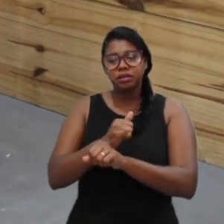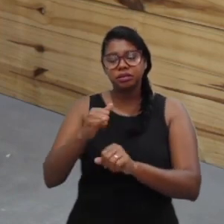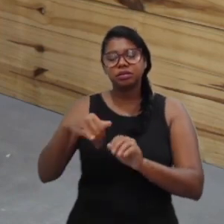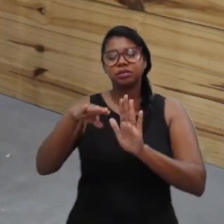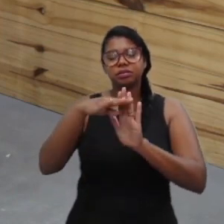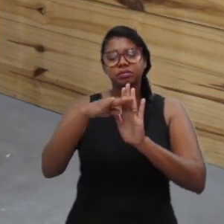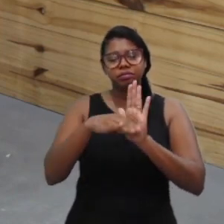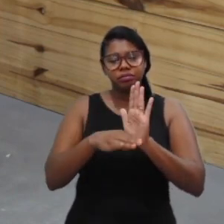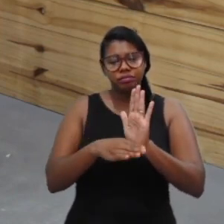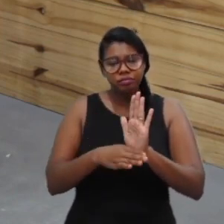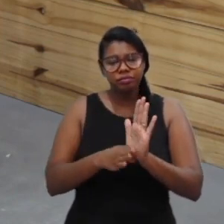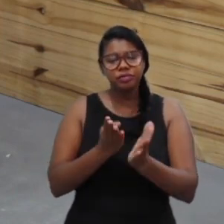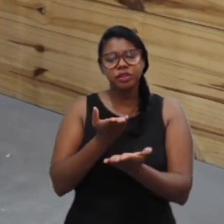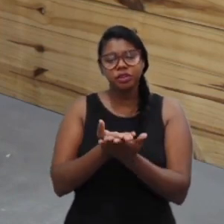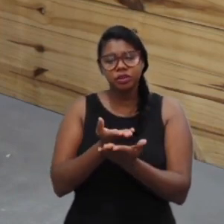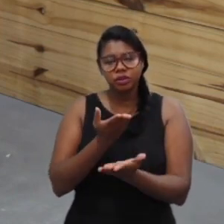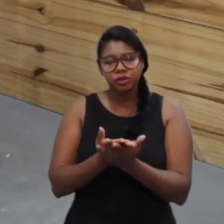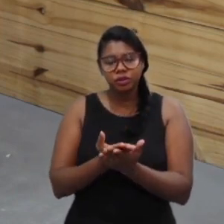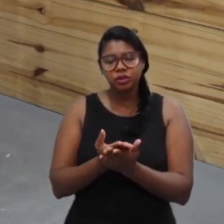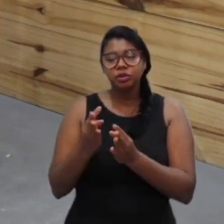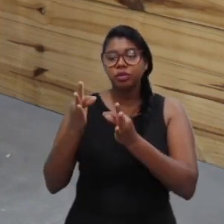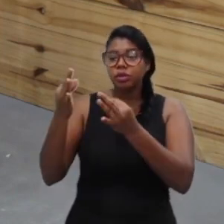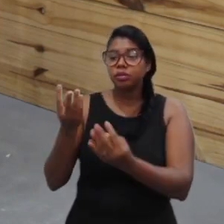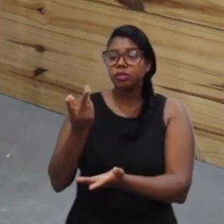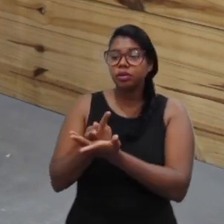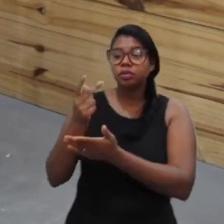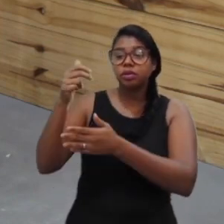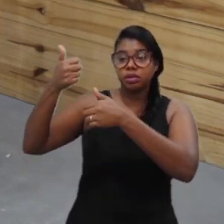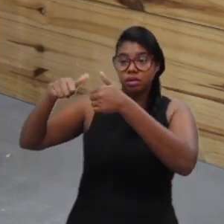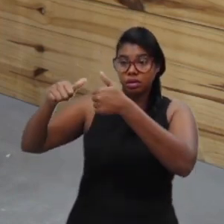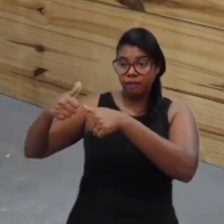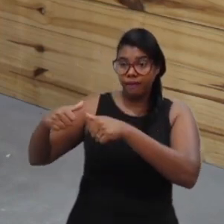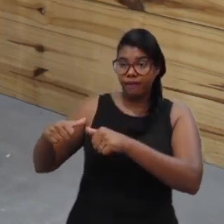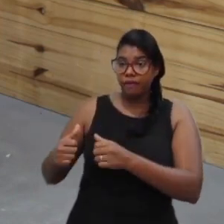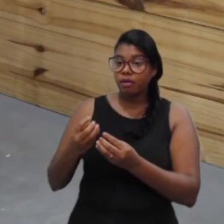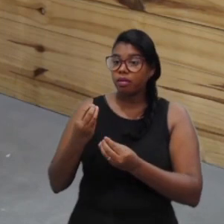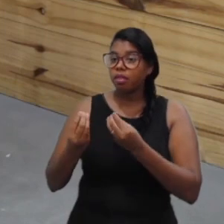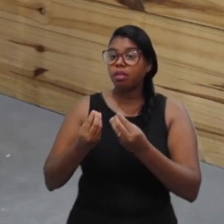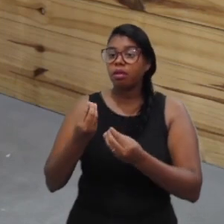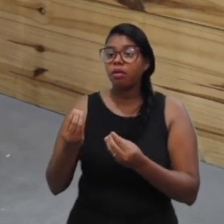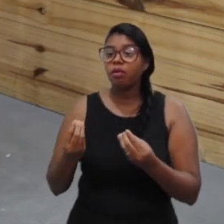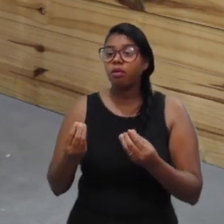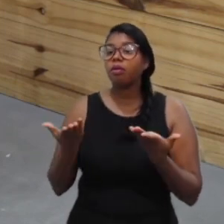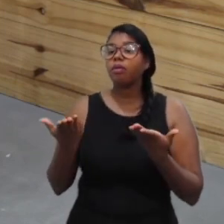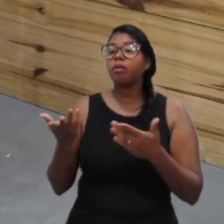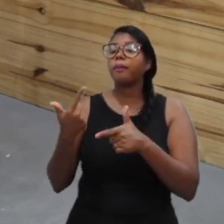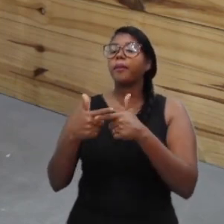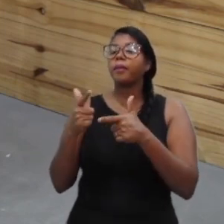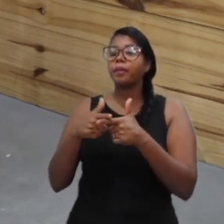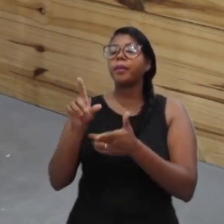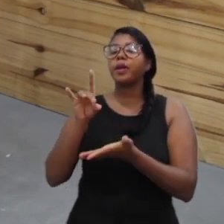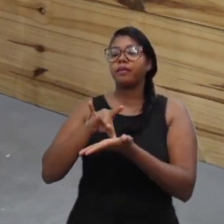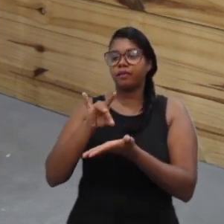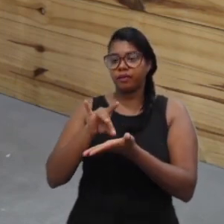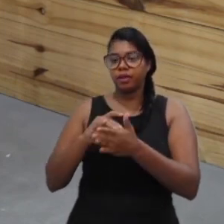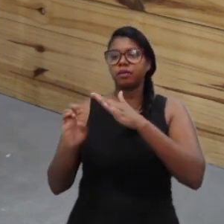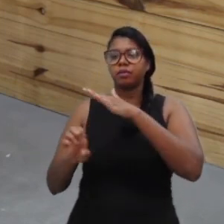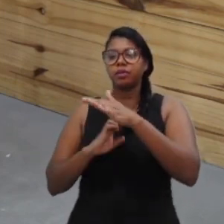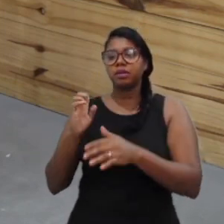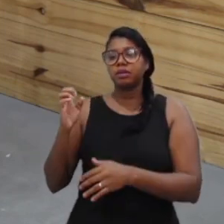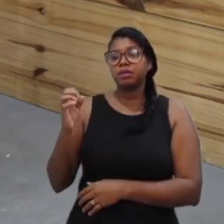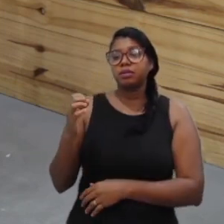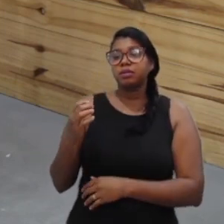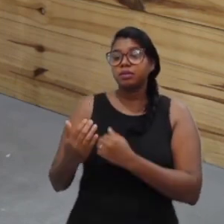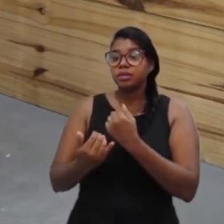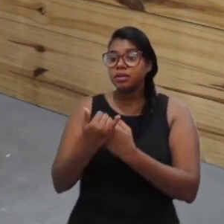você precisa estudar o cenário, avaliar qual é o meu problema real, porque, às vezes, você se engana qual é seu